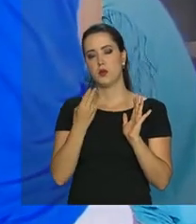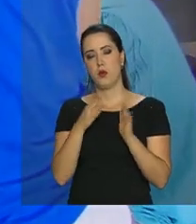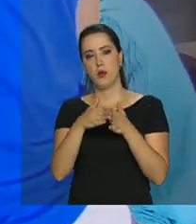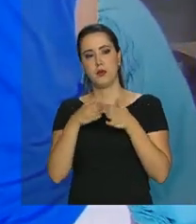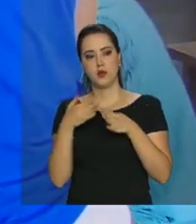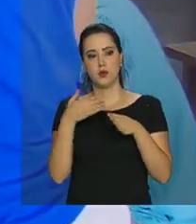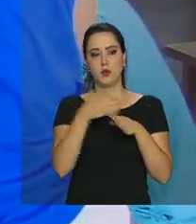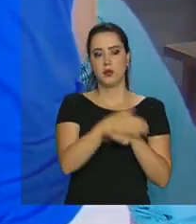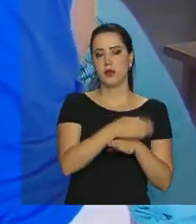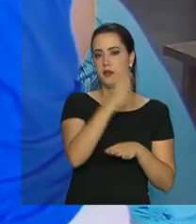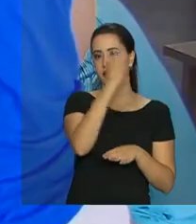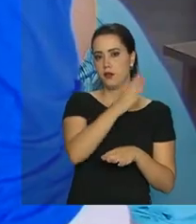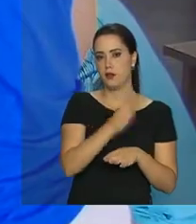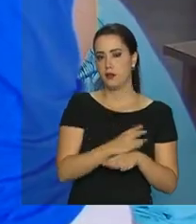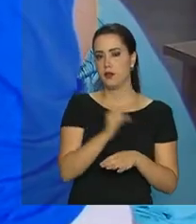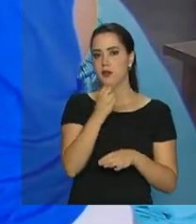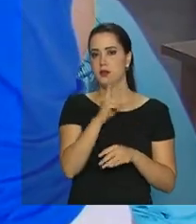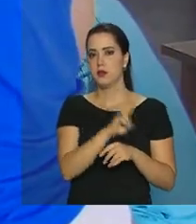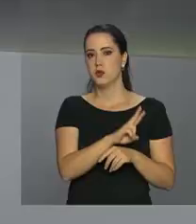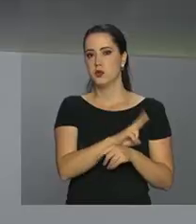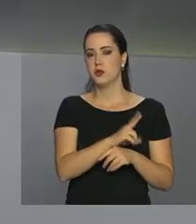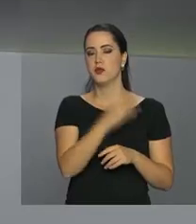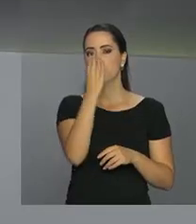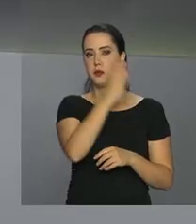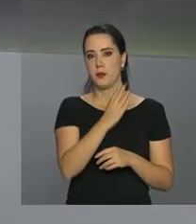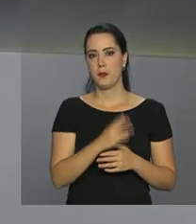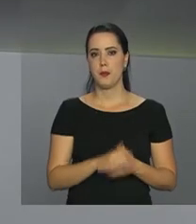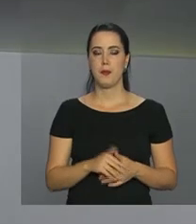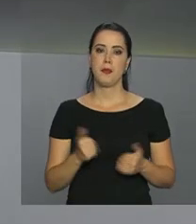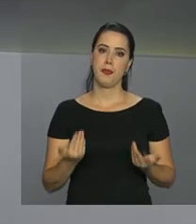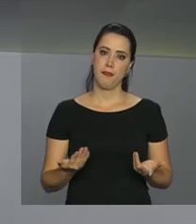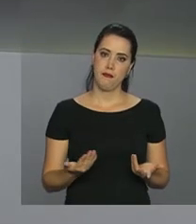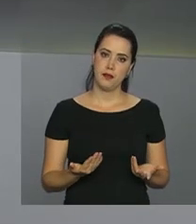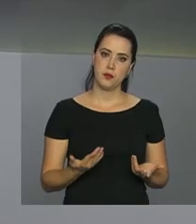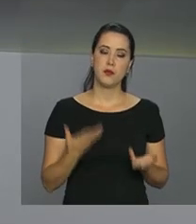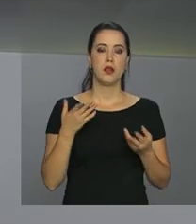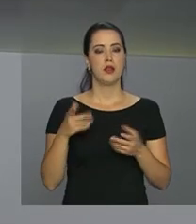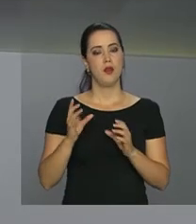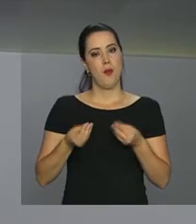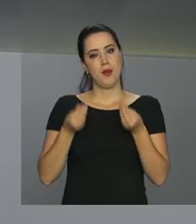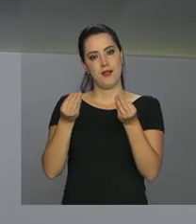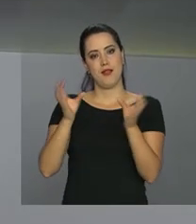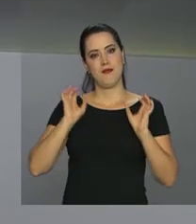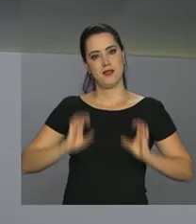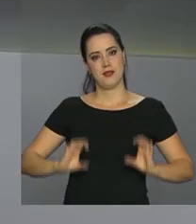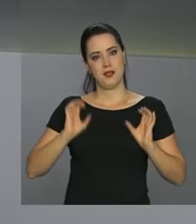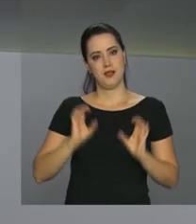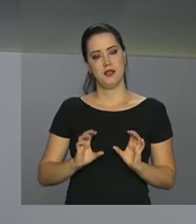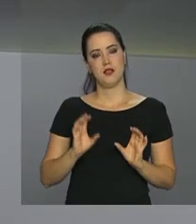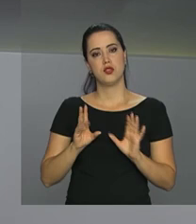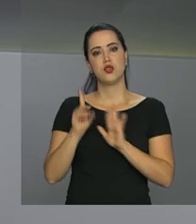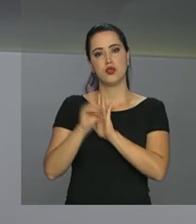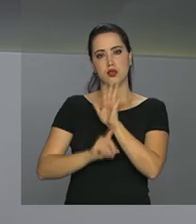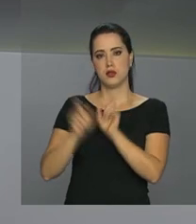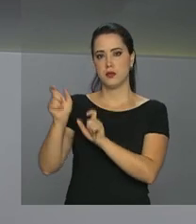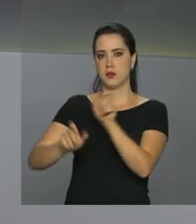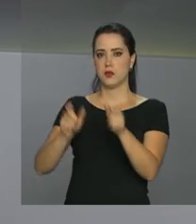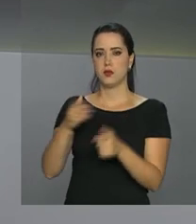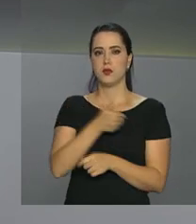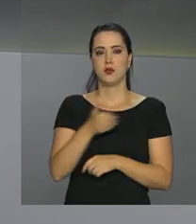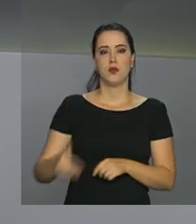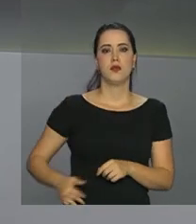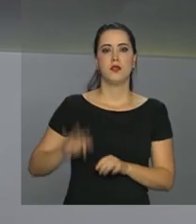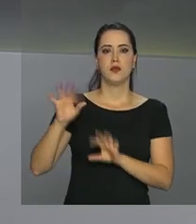pedido de residência temporária ou de refúgio. E olha, para levar cidadania e dignidade a essas pessoas, o governo